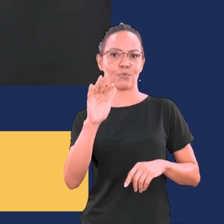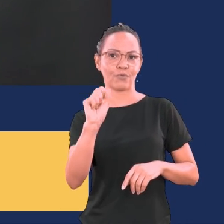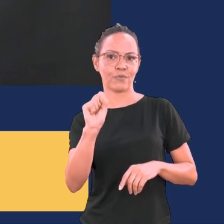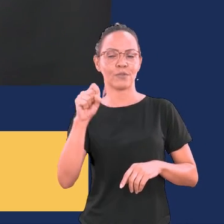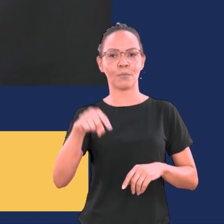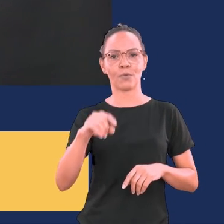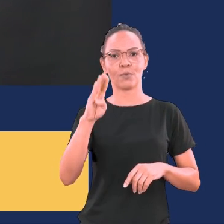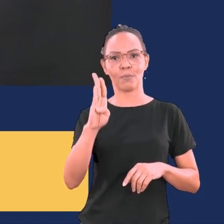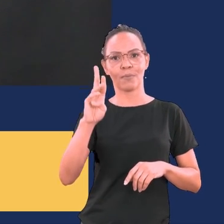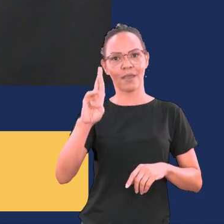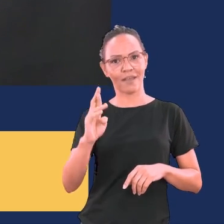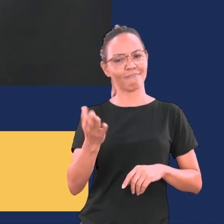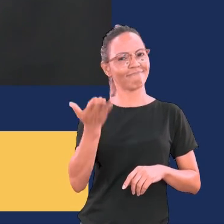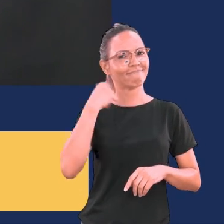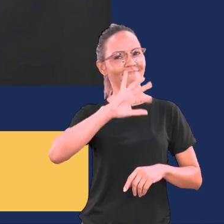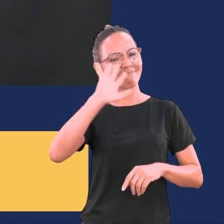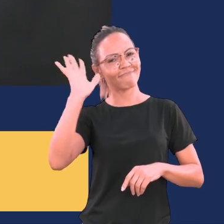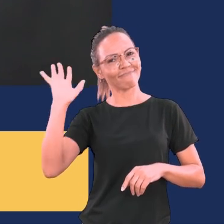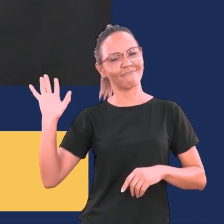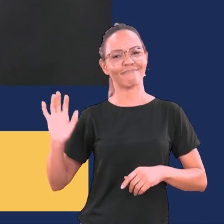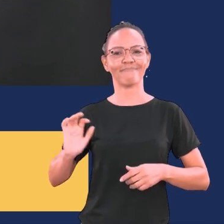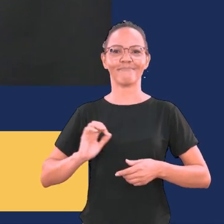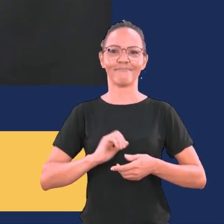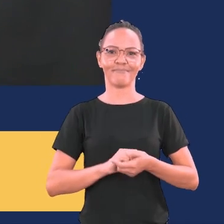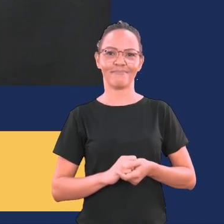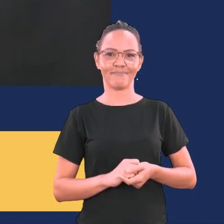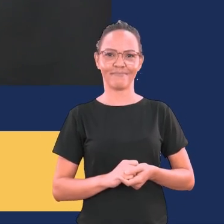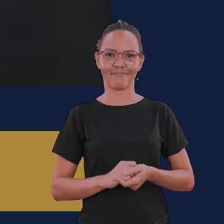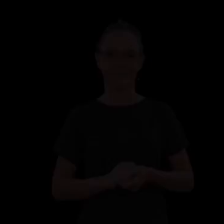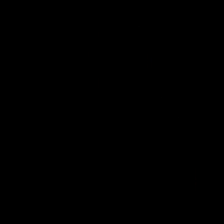.ufis.br. Até a próxima!